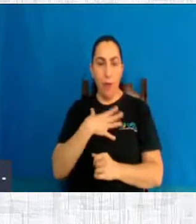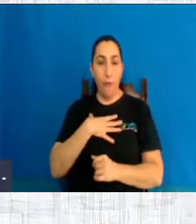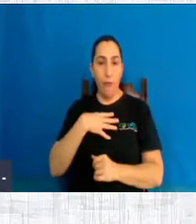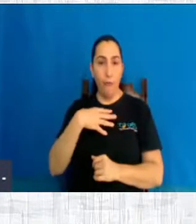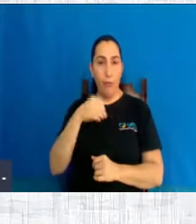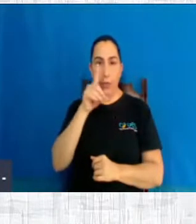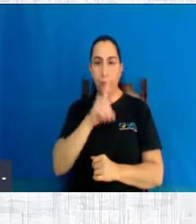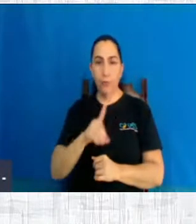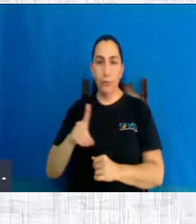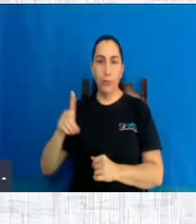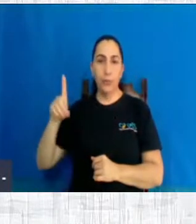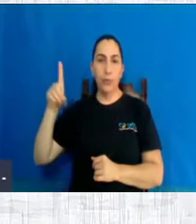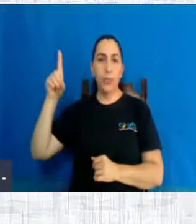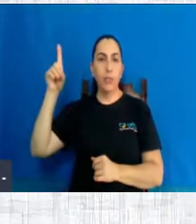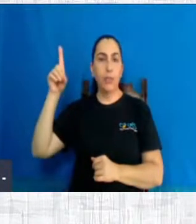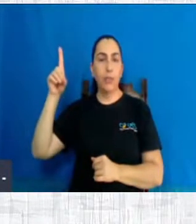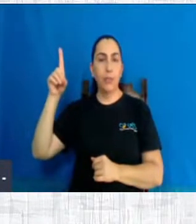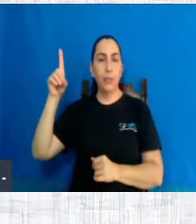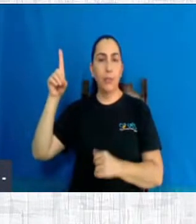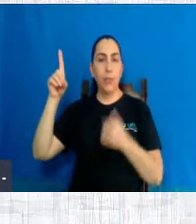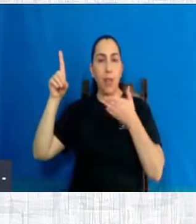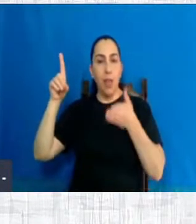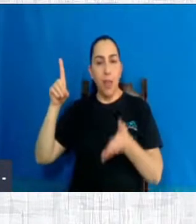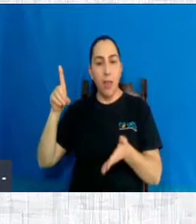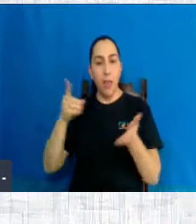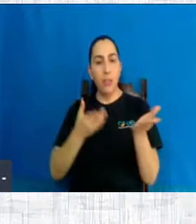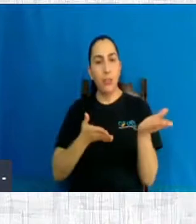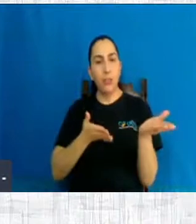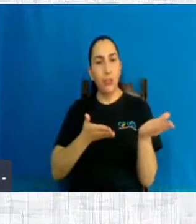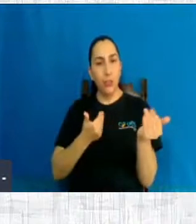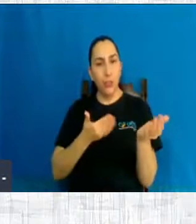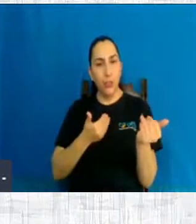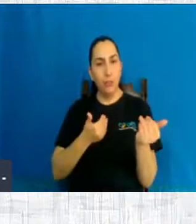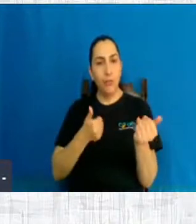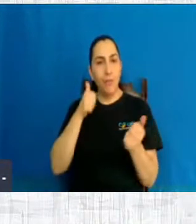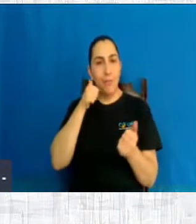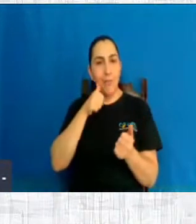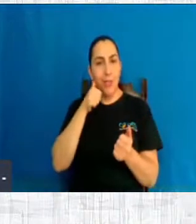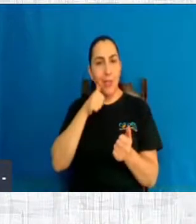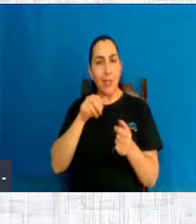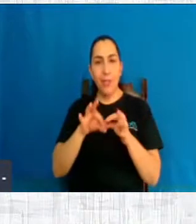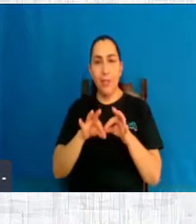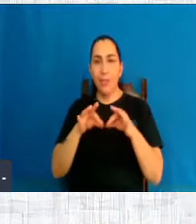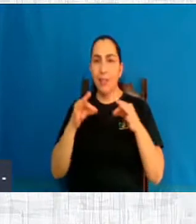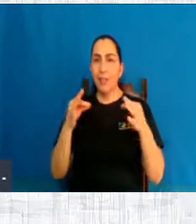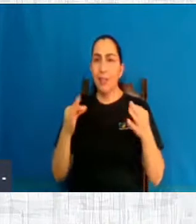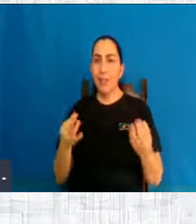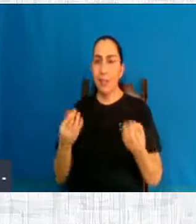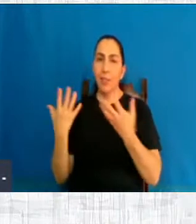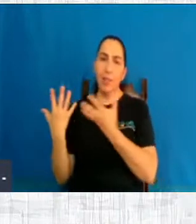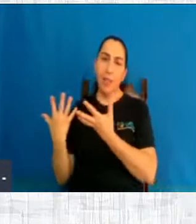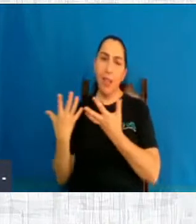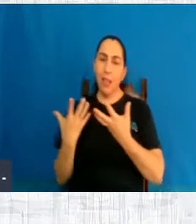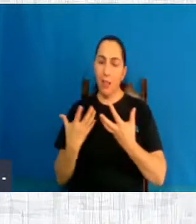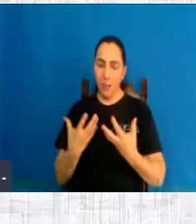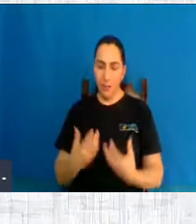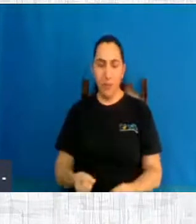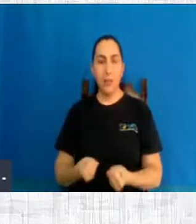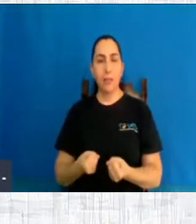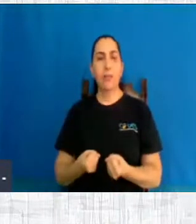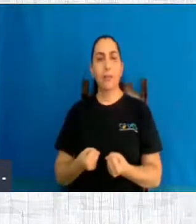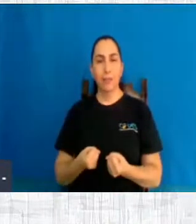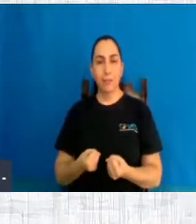E qual a resposta daquela menina jovem, simples e pobre? eis a serva do Senhor, eis a escrava do Senhor,